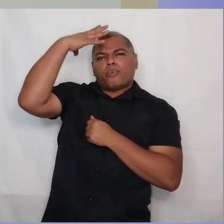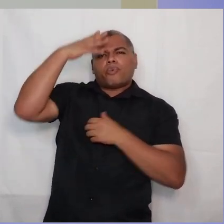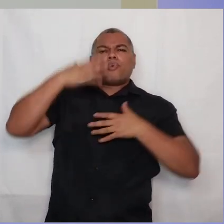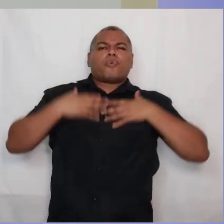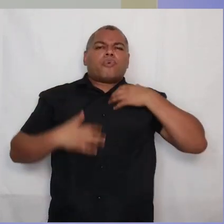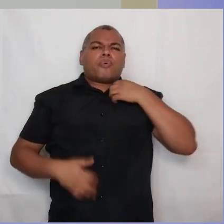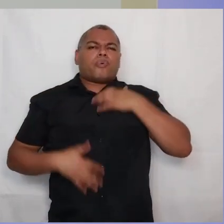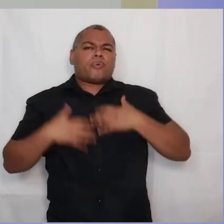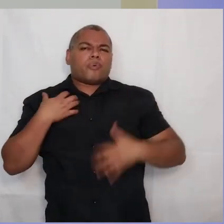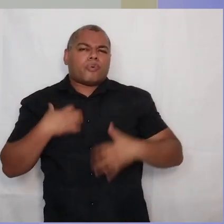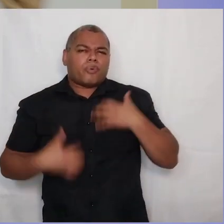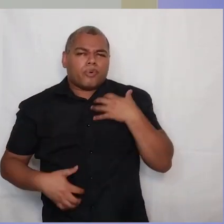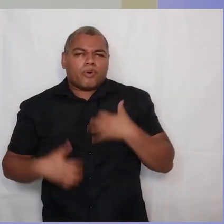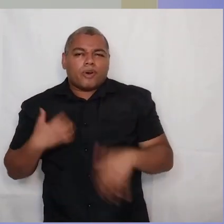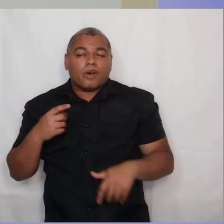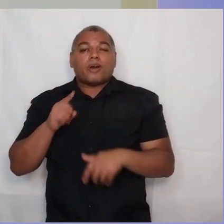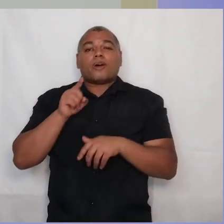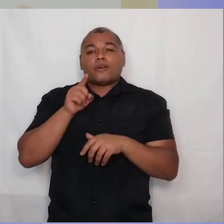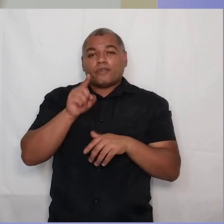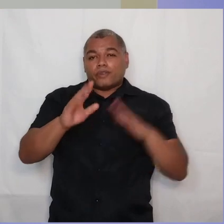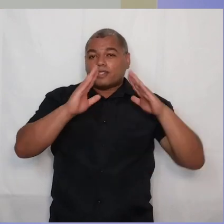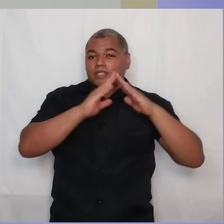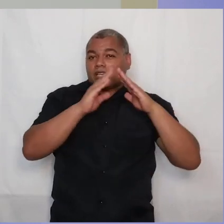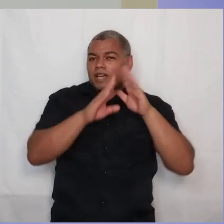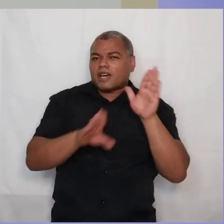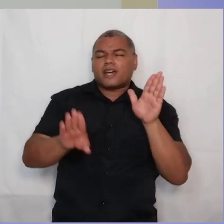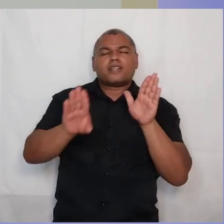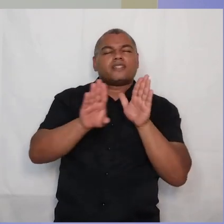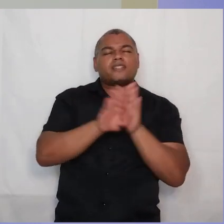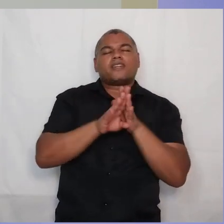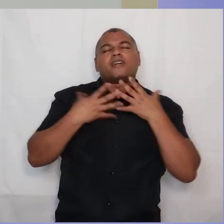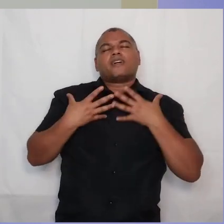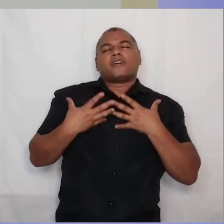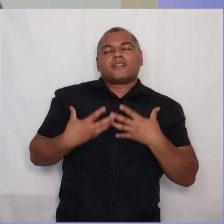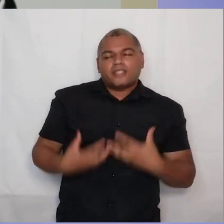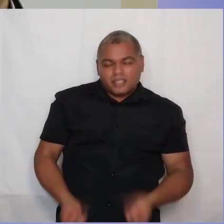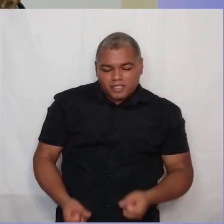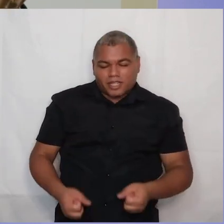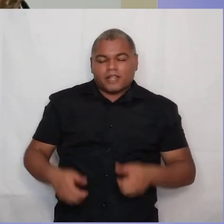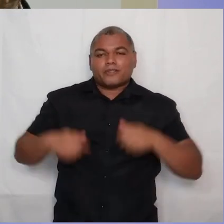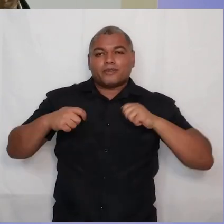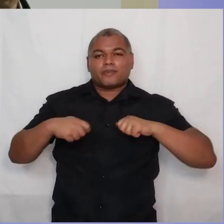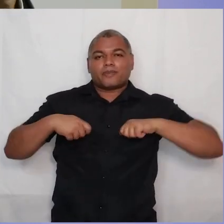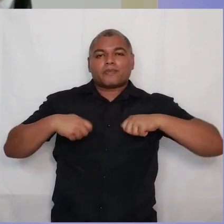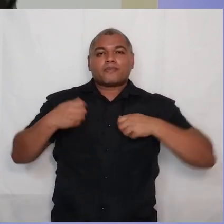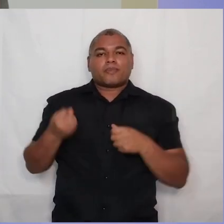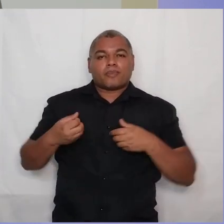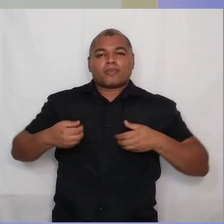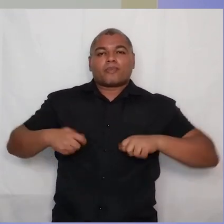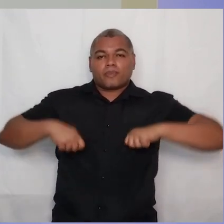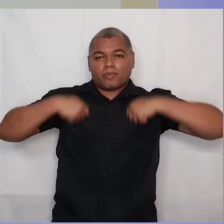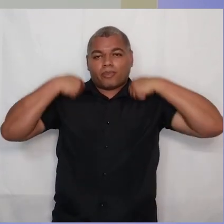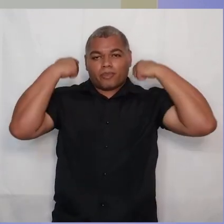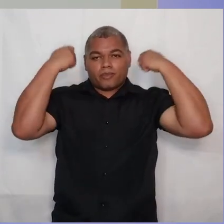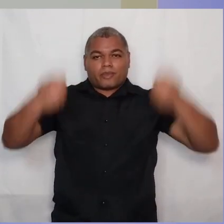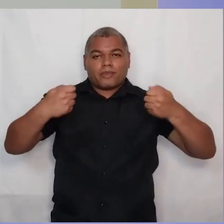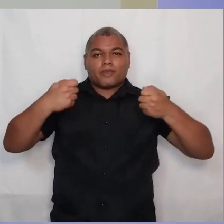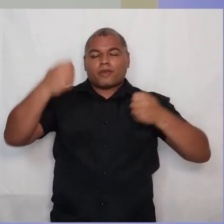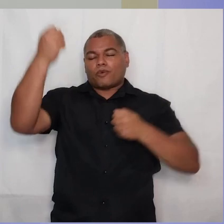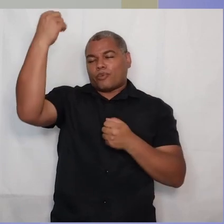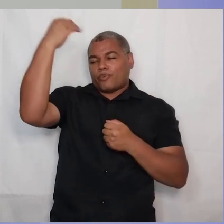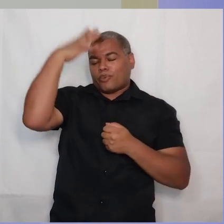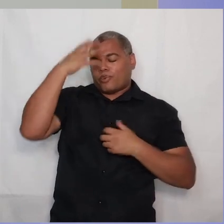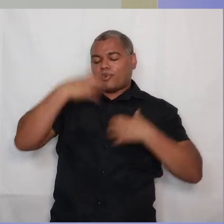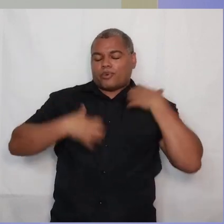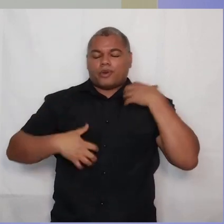suado, então você tira a roupa, você toma banho. E então, terceiro passo, você coloca uma